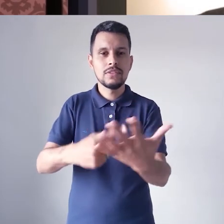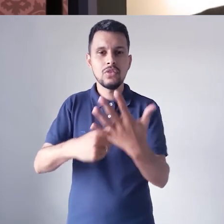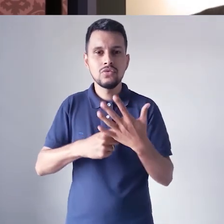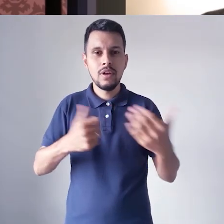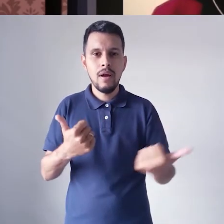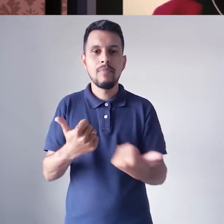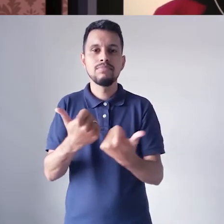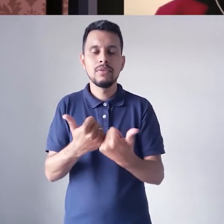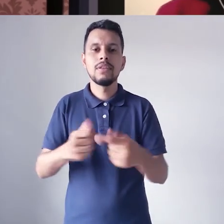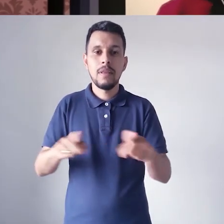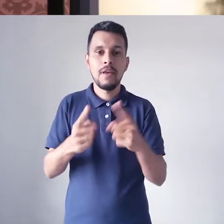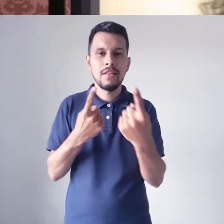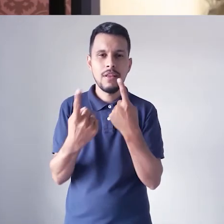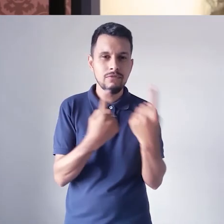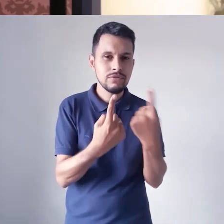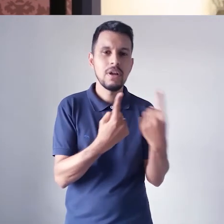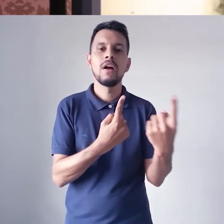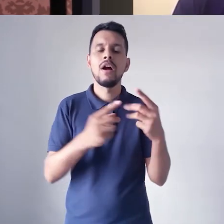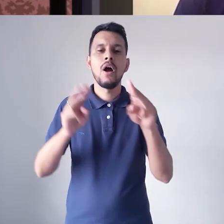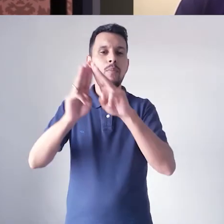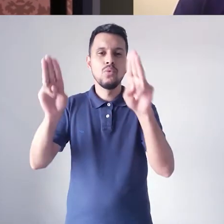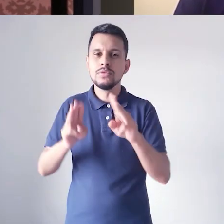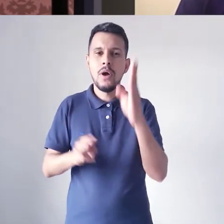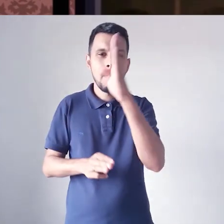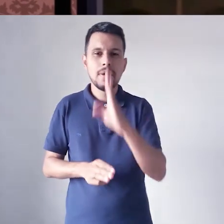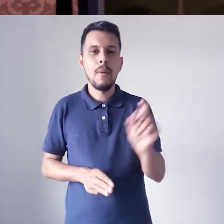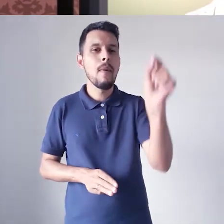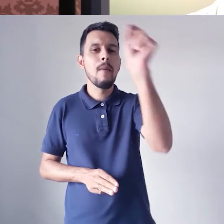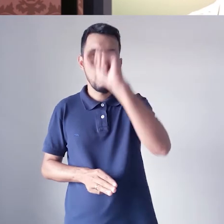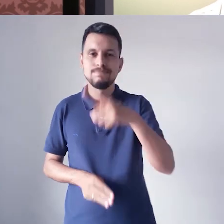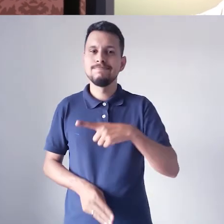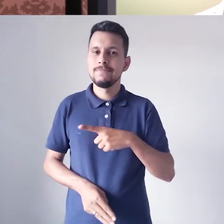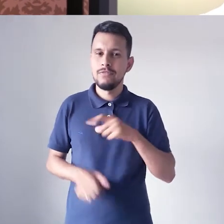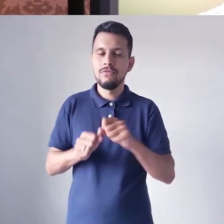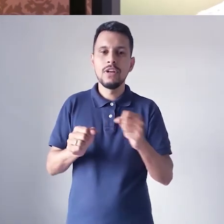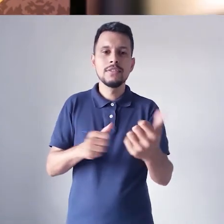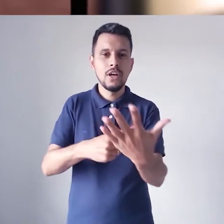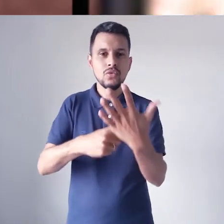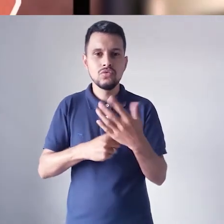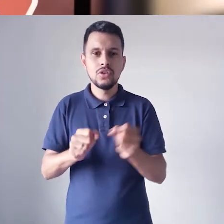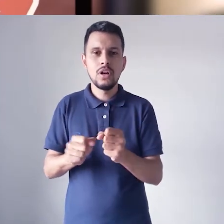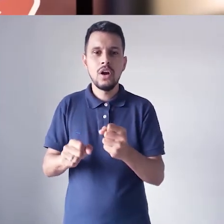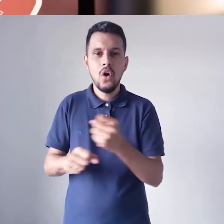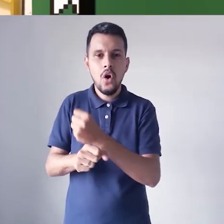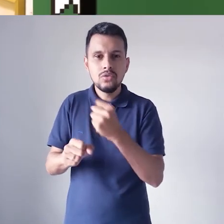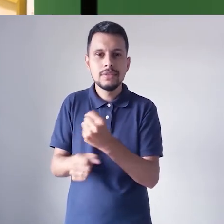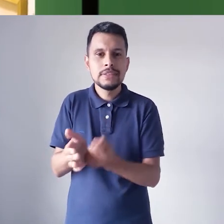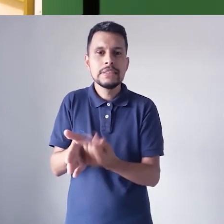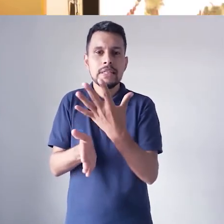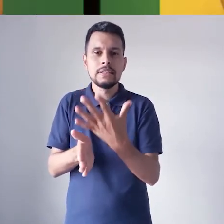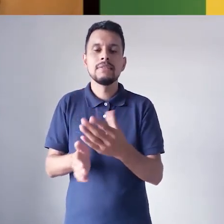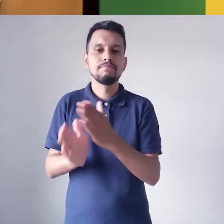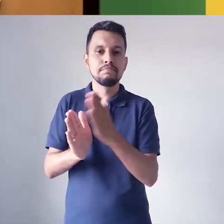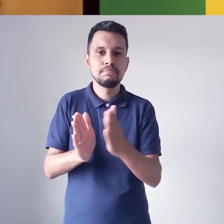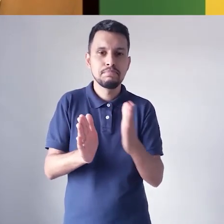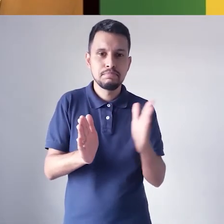entrevistados dos museus do Brasil inteiro, que ajudaram a construir essa série. Aos estudantes envolvidos na edição, finalização,